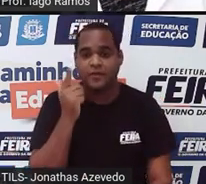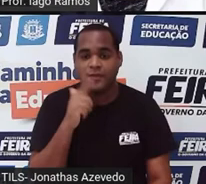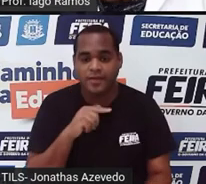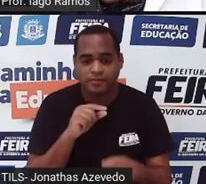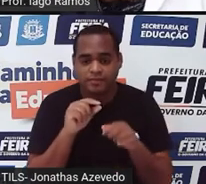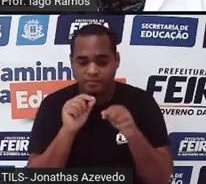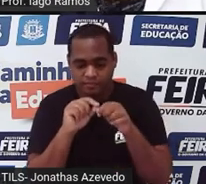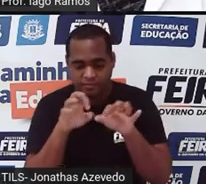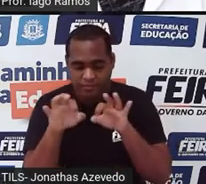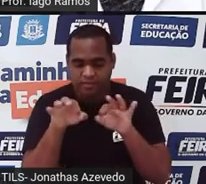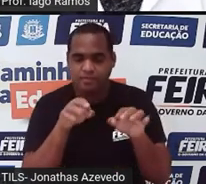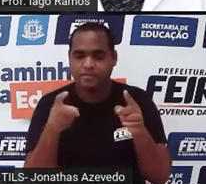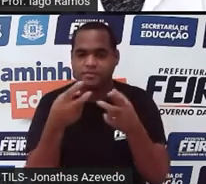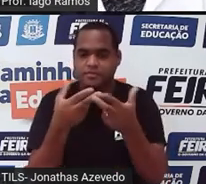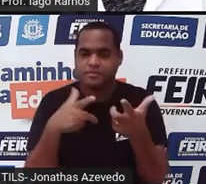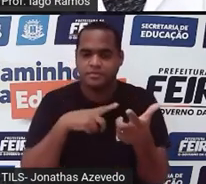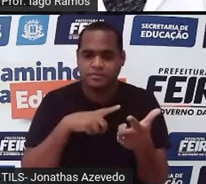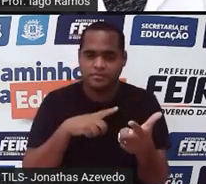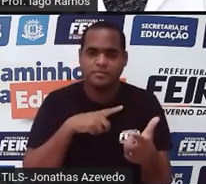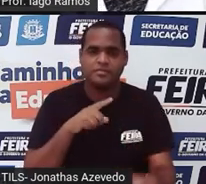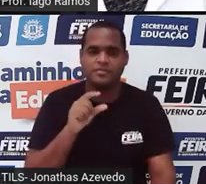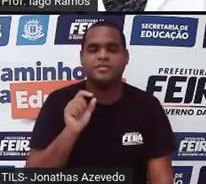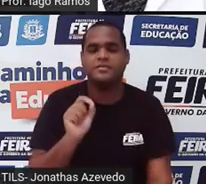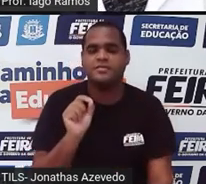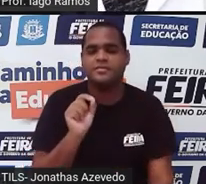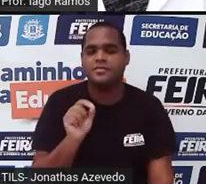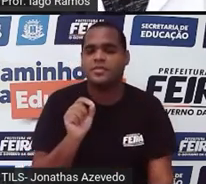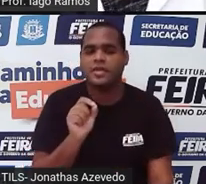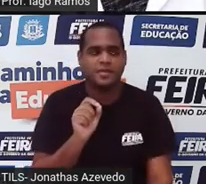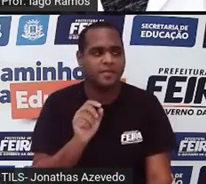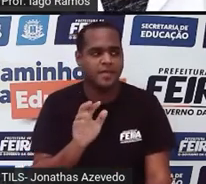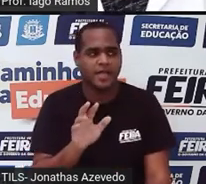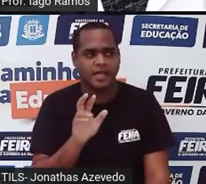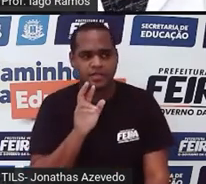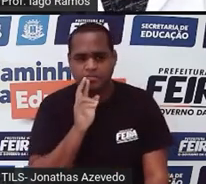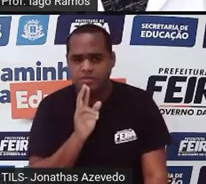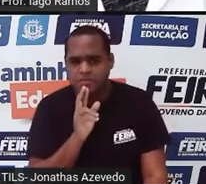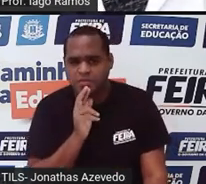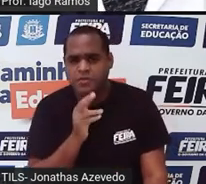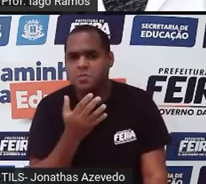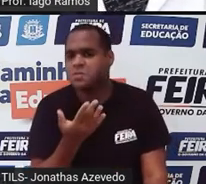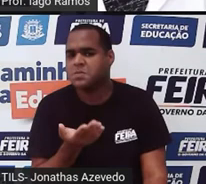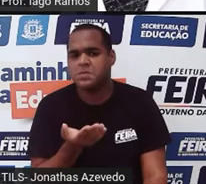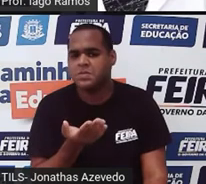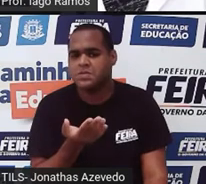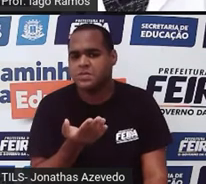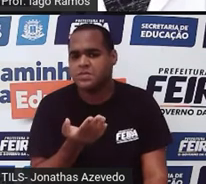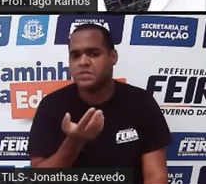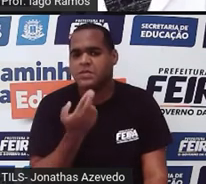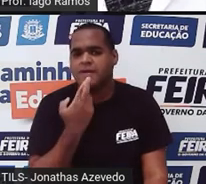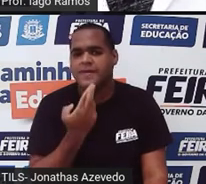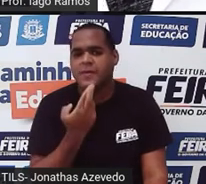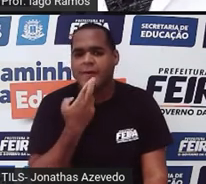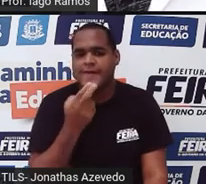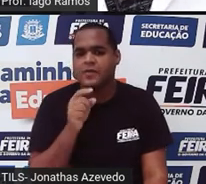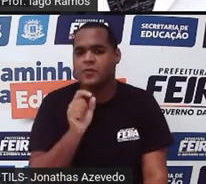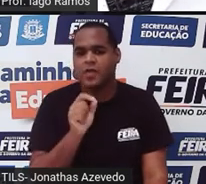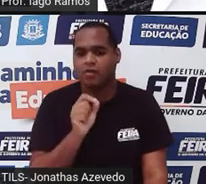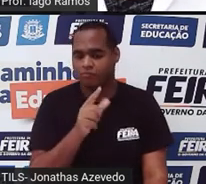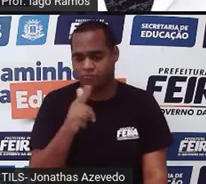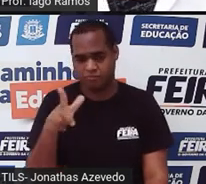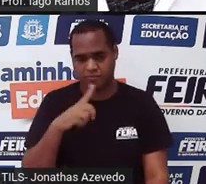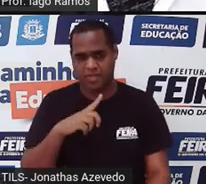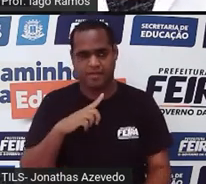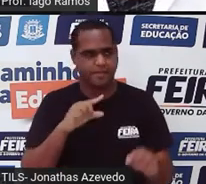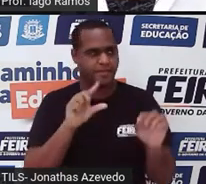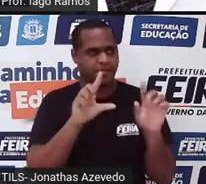figuras e qual foi o resultado, né, dessas próximas duas figuras?